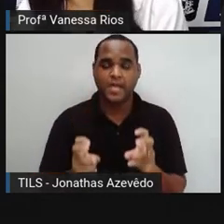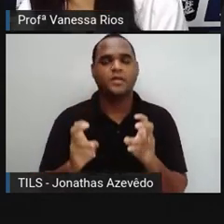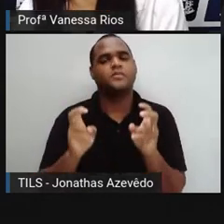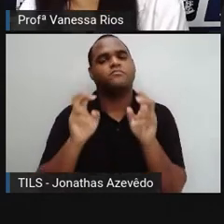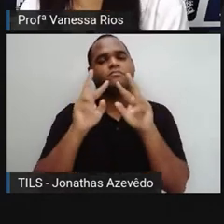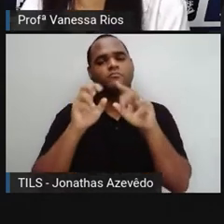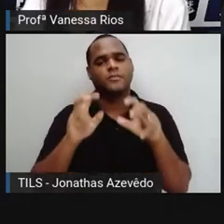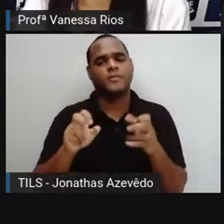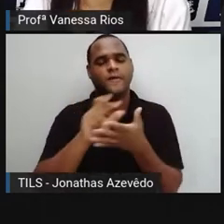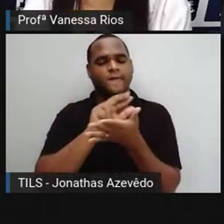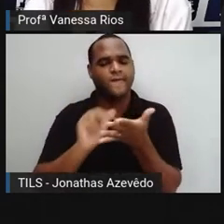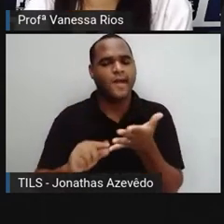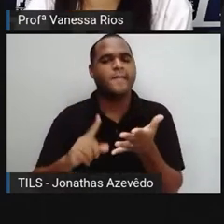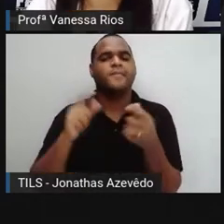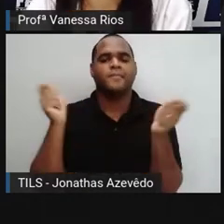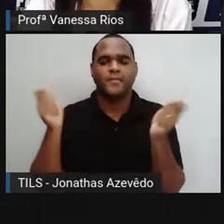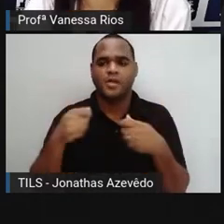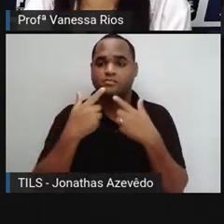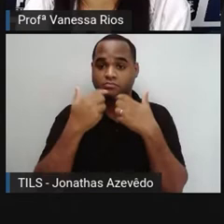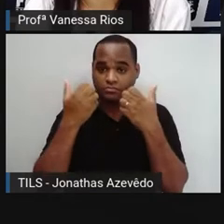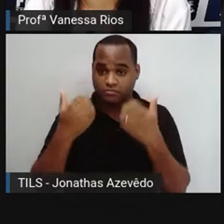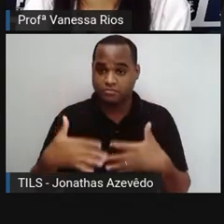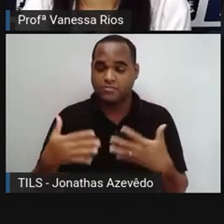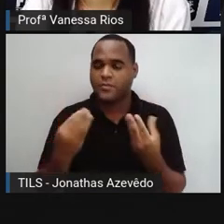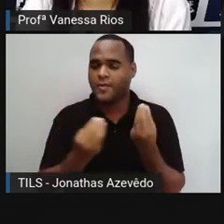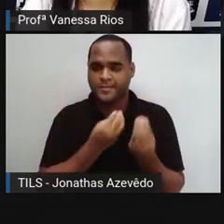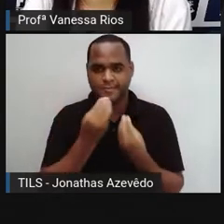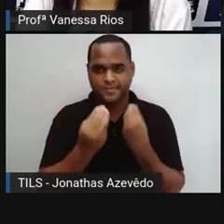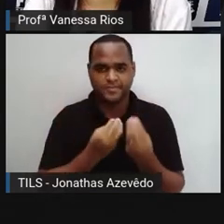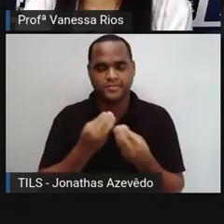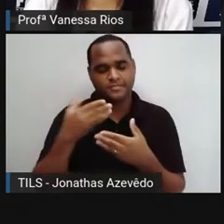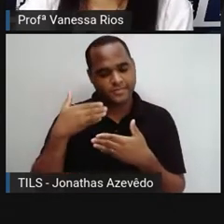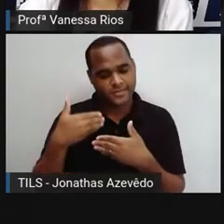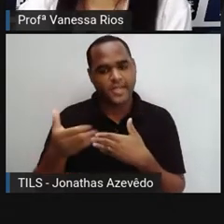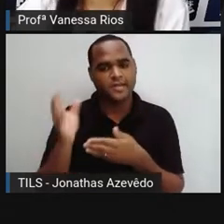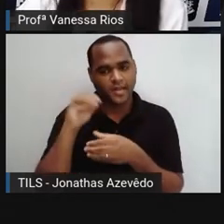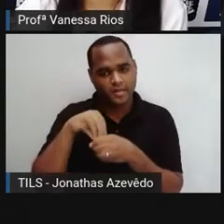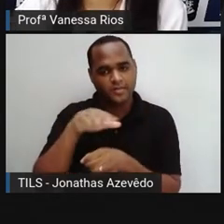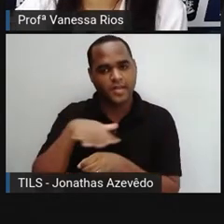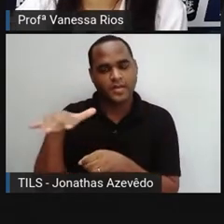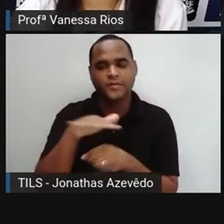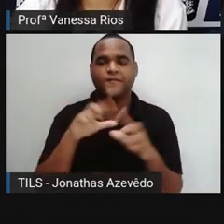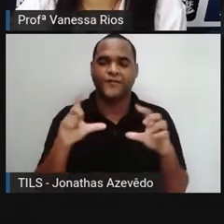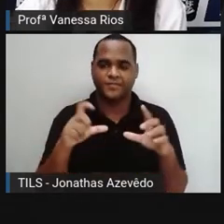temas podem ser retratados através de uma fotografia.